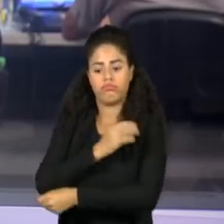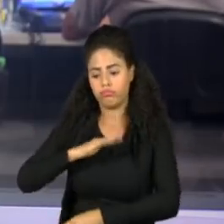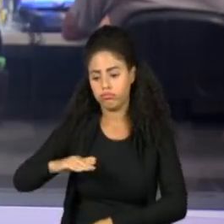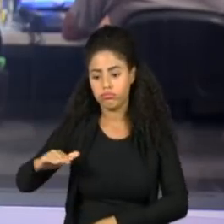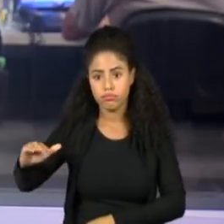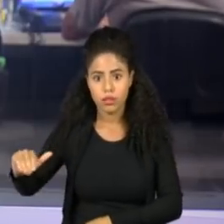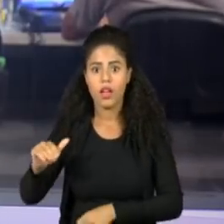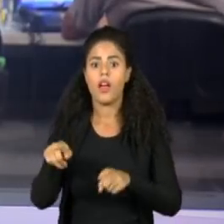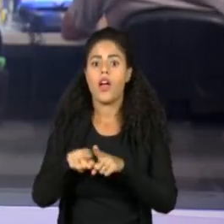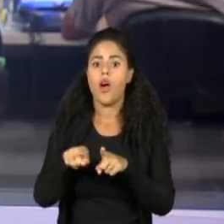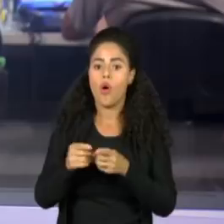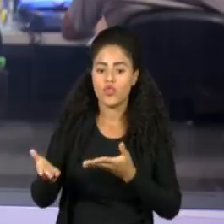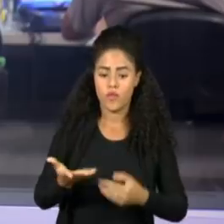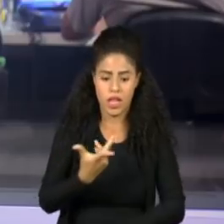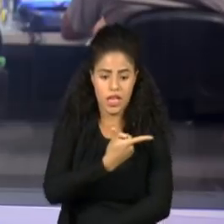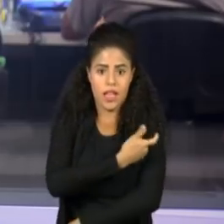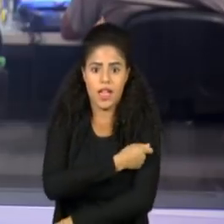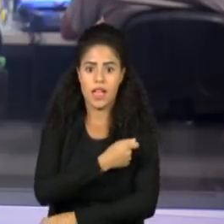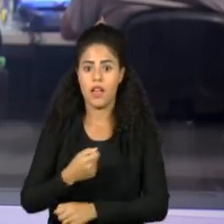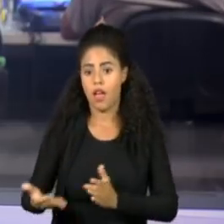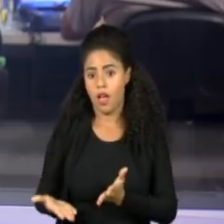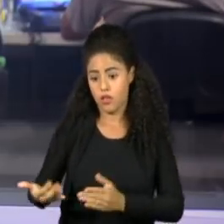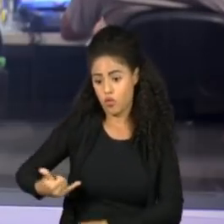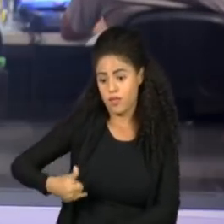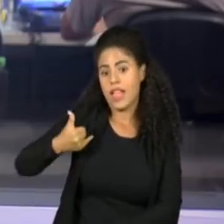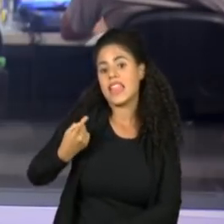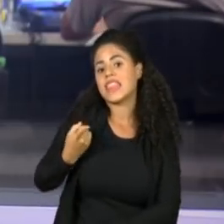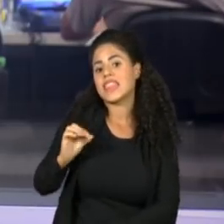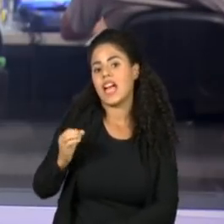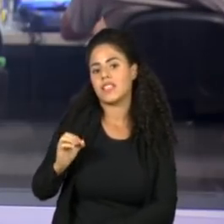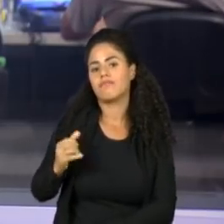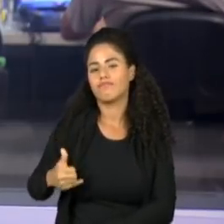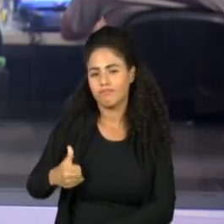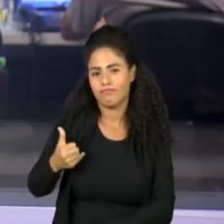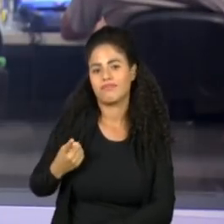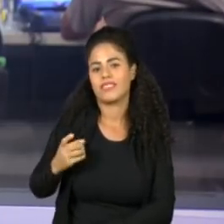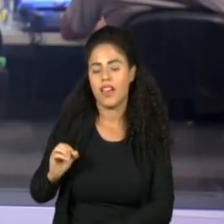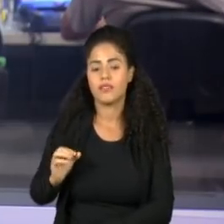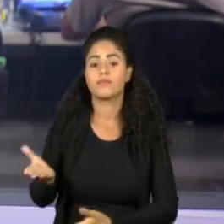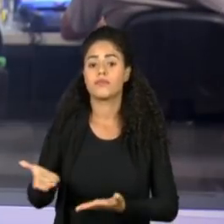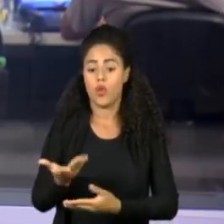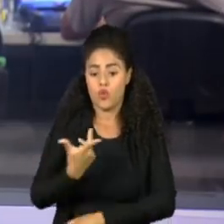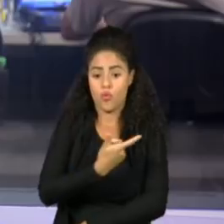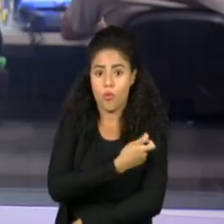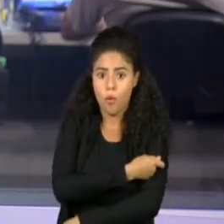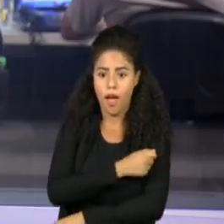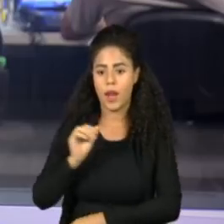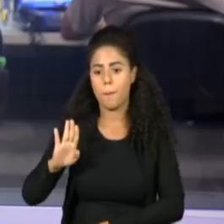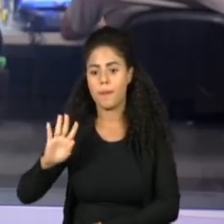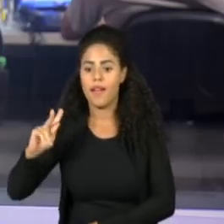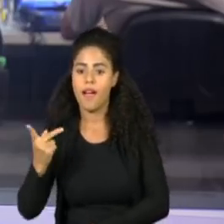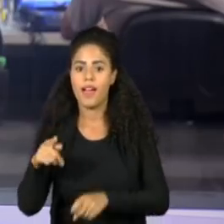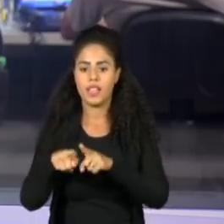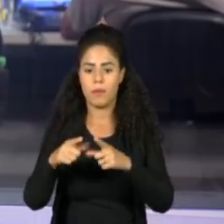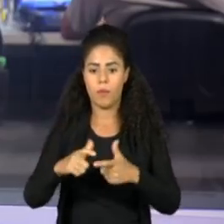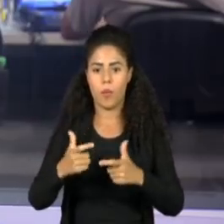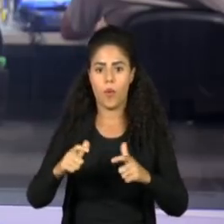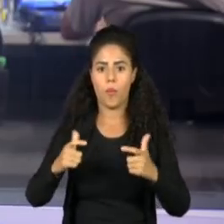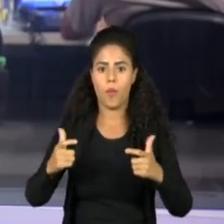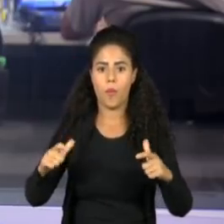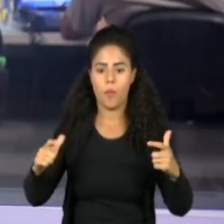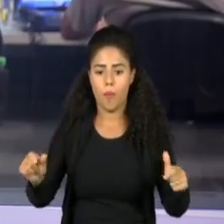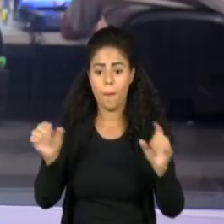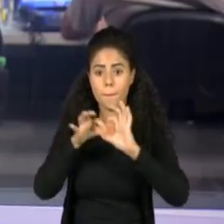-feira, são vacinadas as crianças de 10 anos. Em Belo Horizonte, a campanha de vacinação foi ampliada depois da liberação da